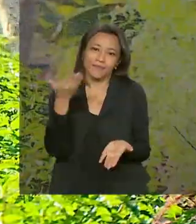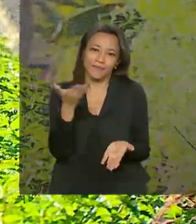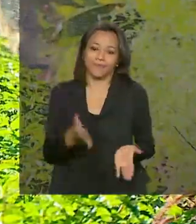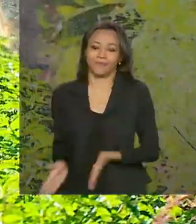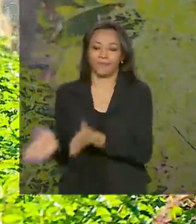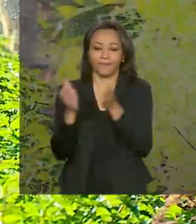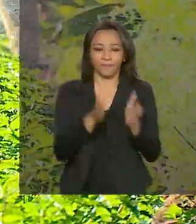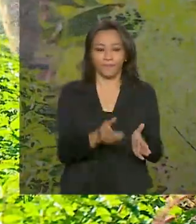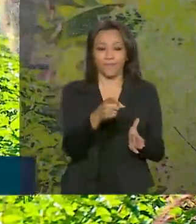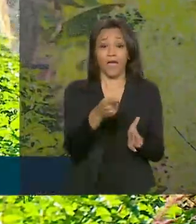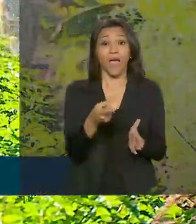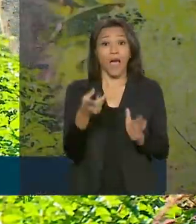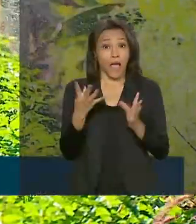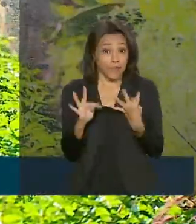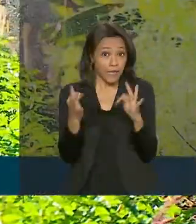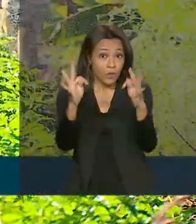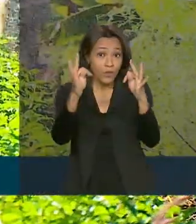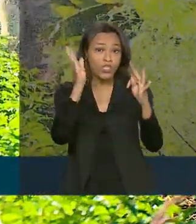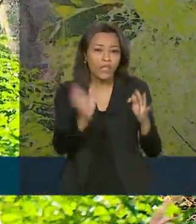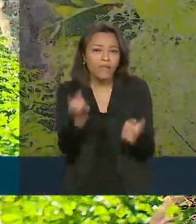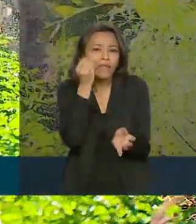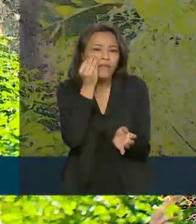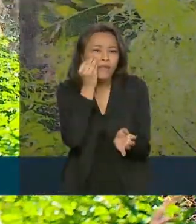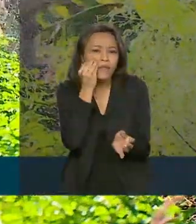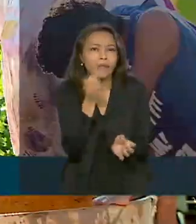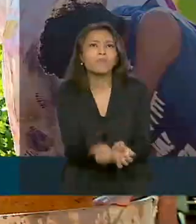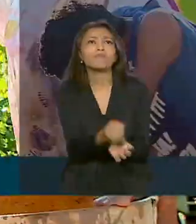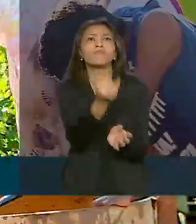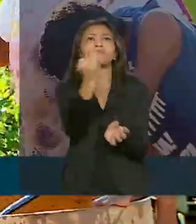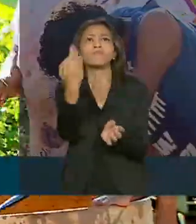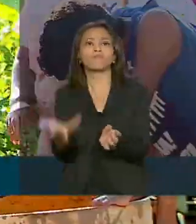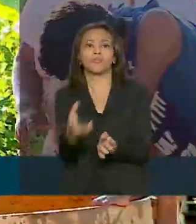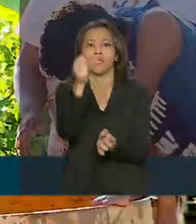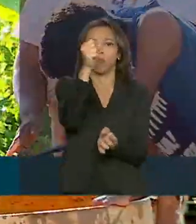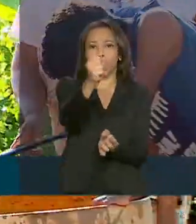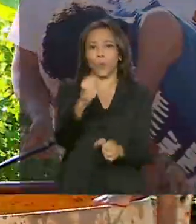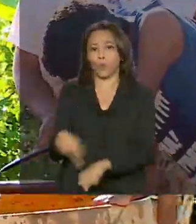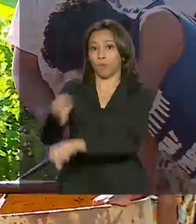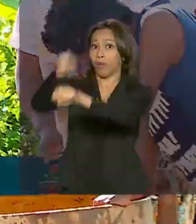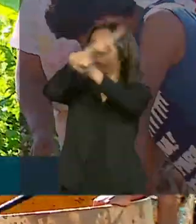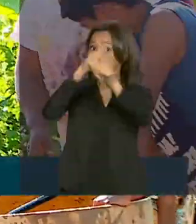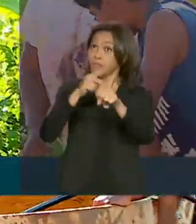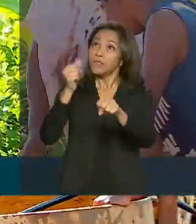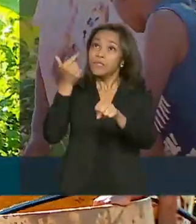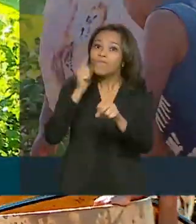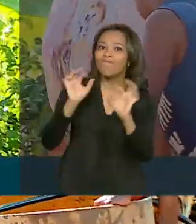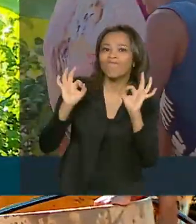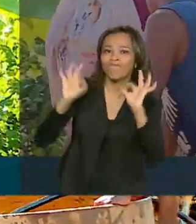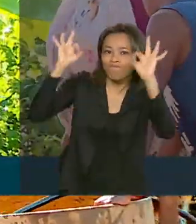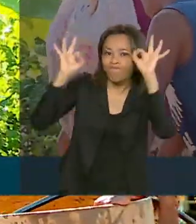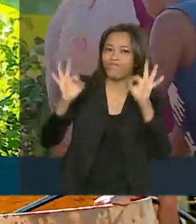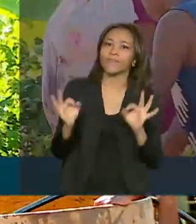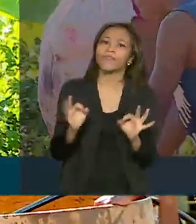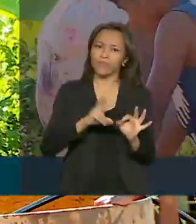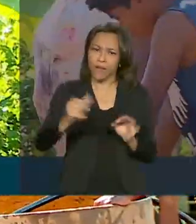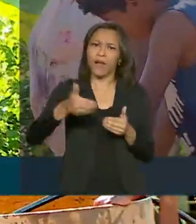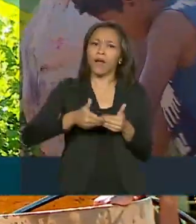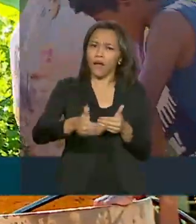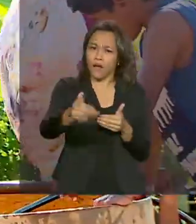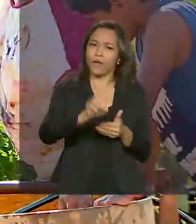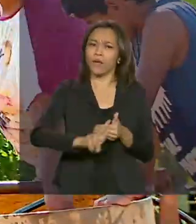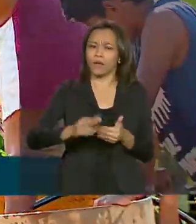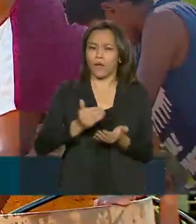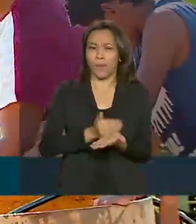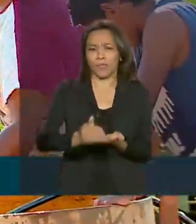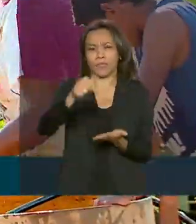tecnologia já foi testada em oito países e deve começar a funcionar ainda neste ano aqui no Brasil. A ideia é que o